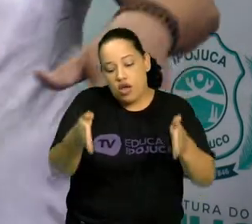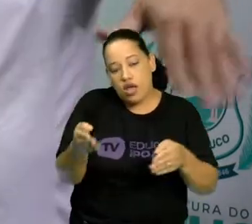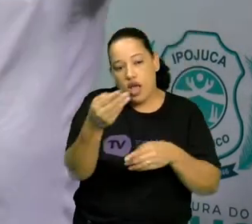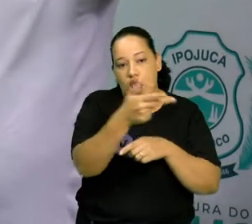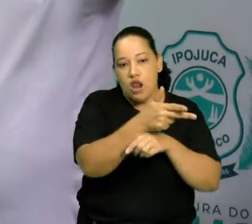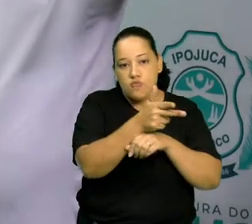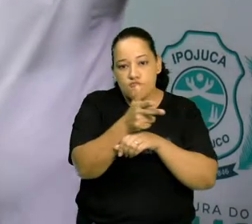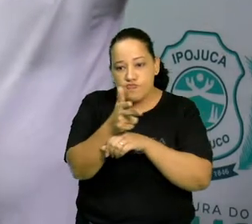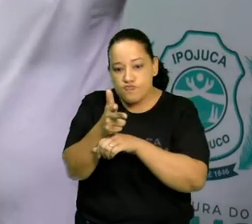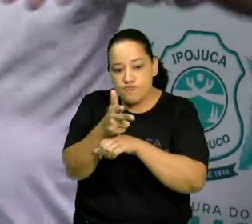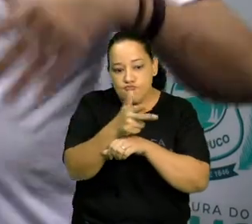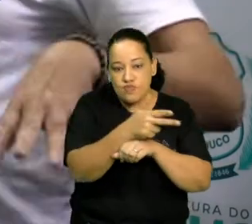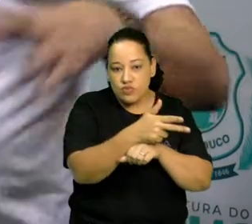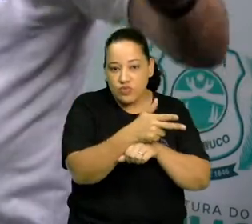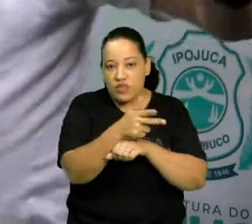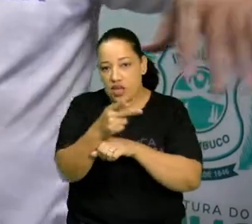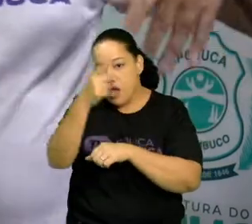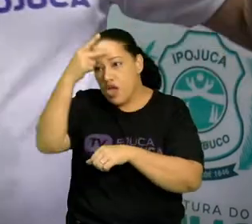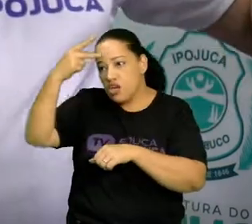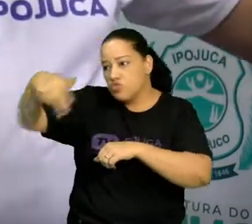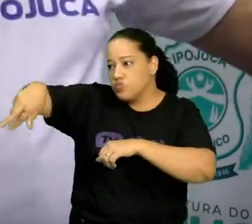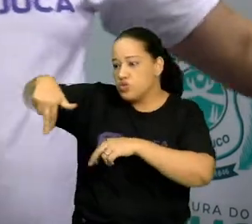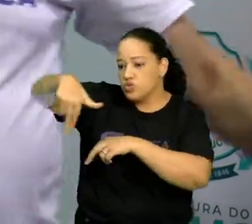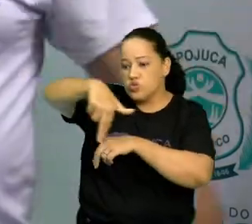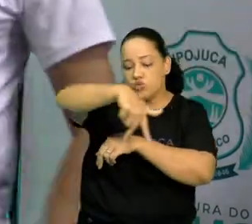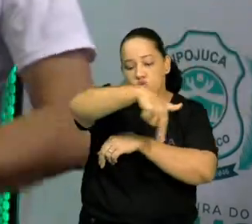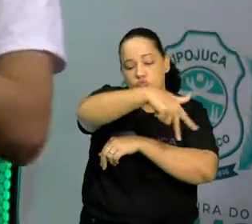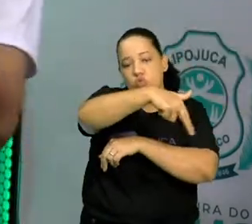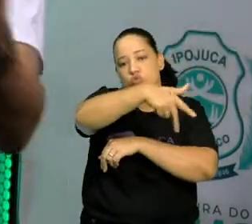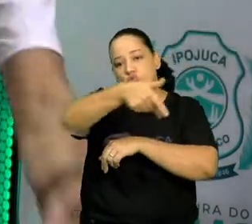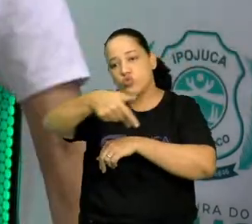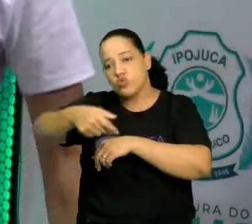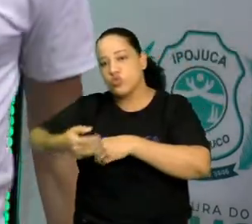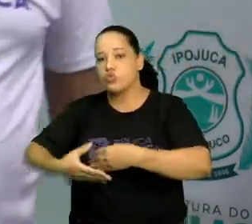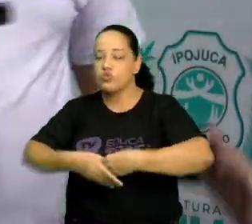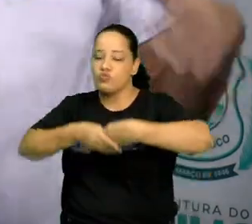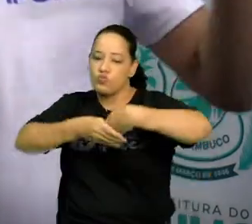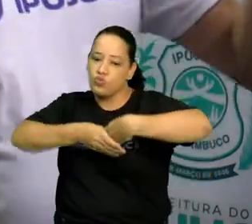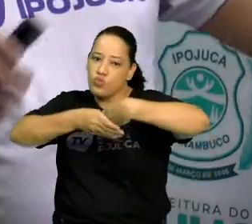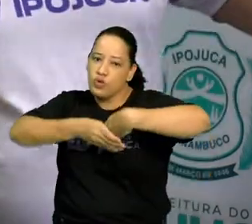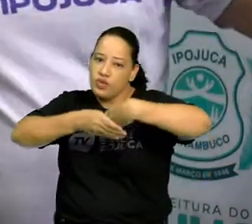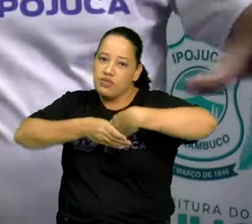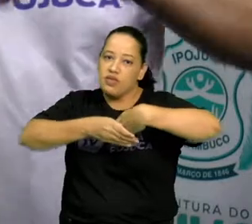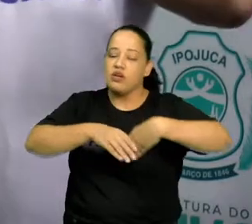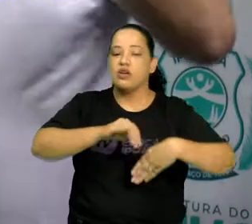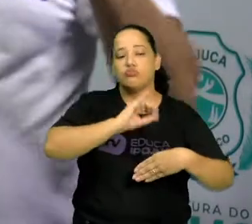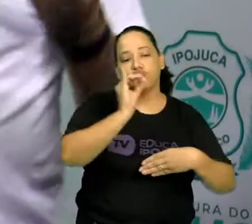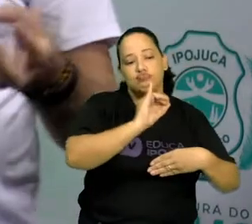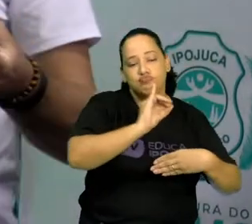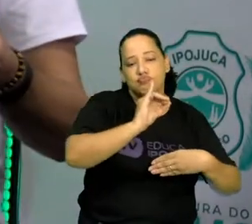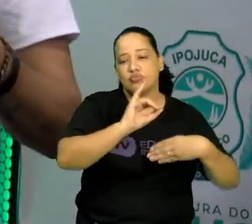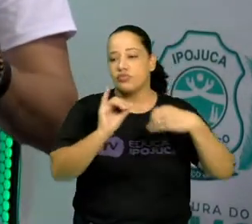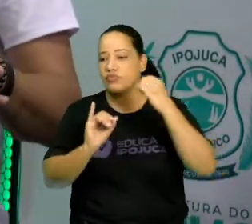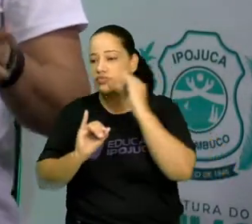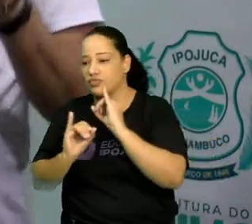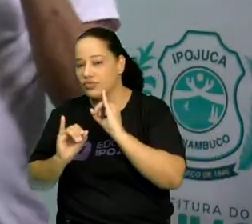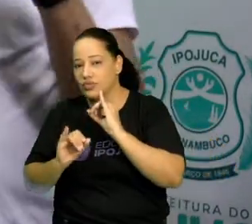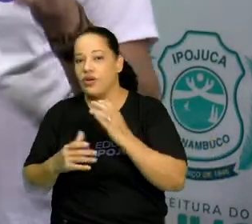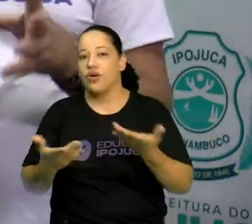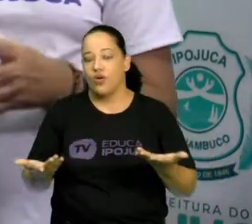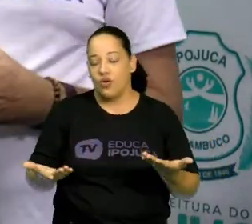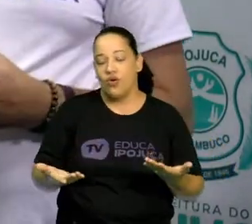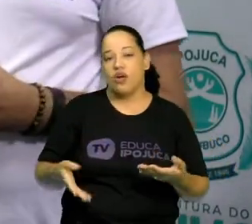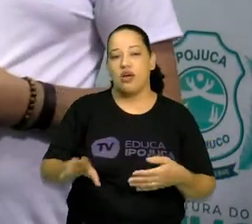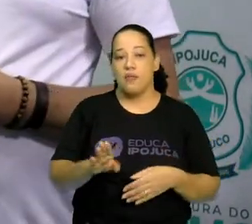gravar imagens. As pessoas caminhando na rua, as pessoas se cumprimentando, não sei o quê e tal. E, claro que isso é mudo, né? Obviamente,